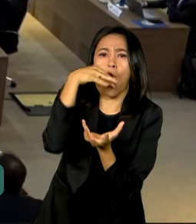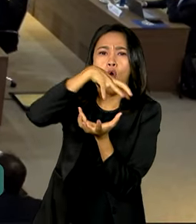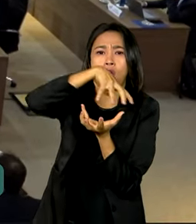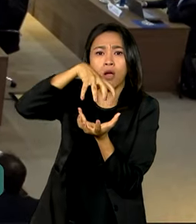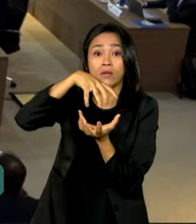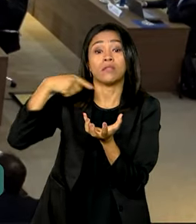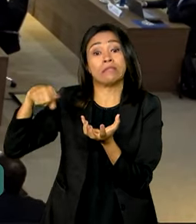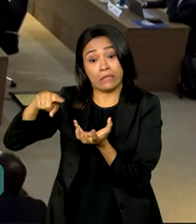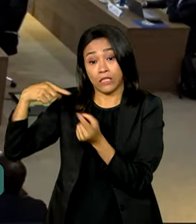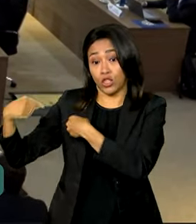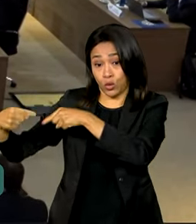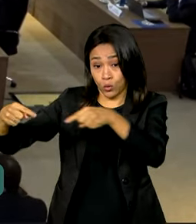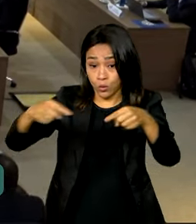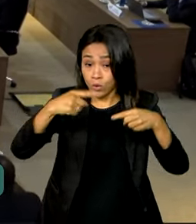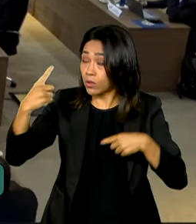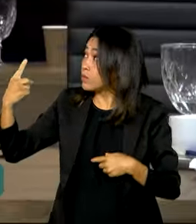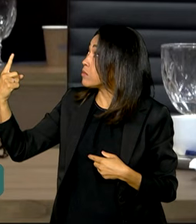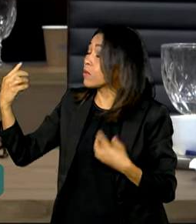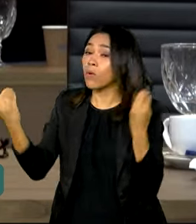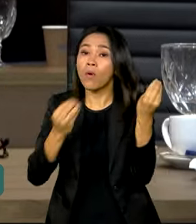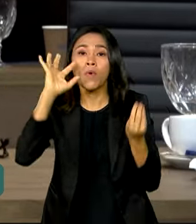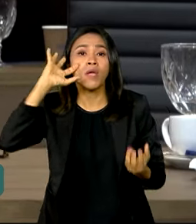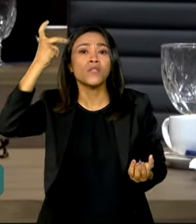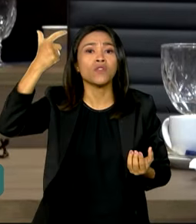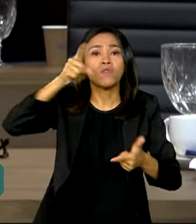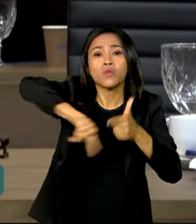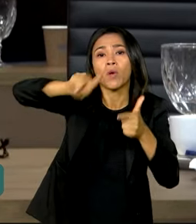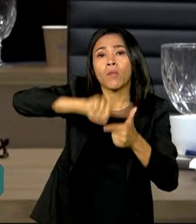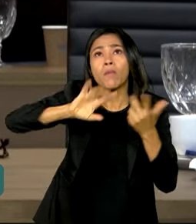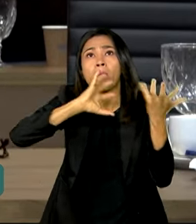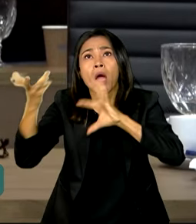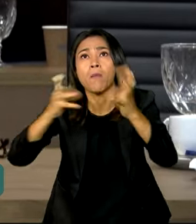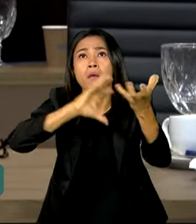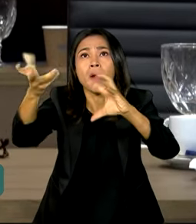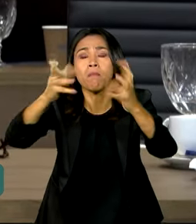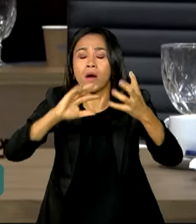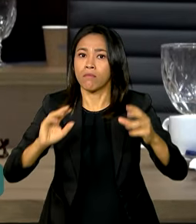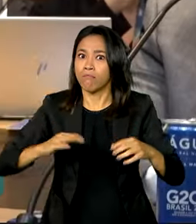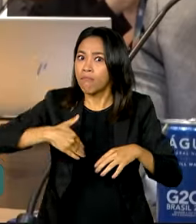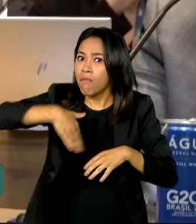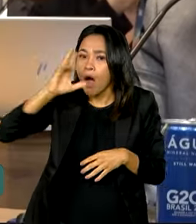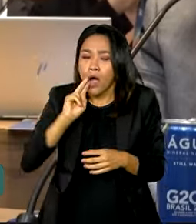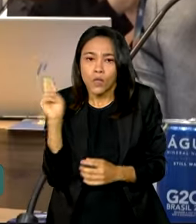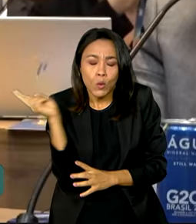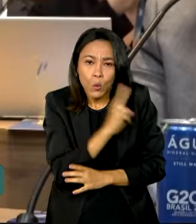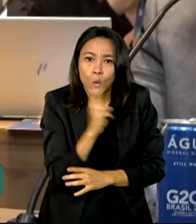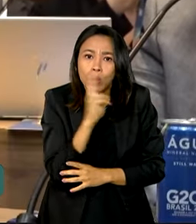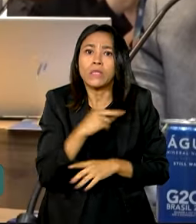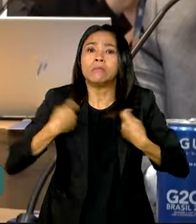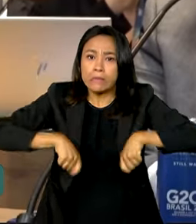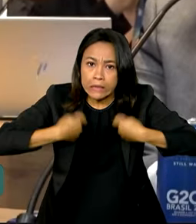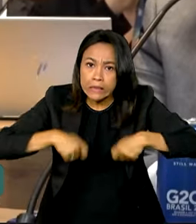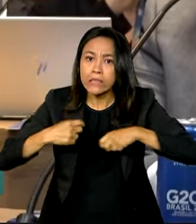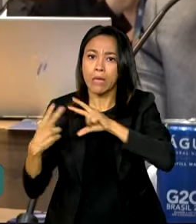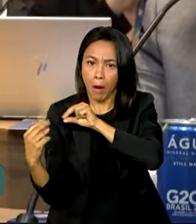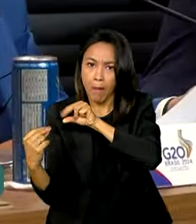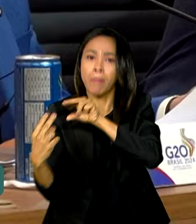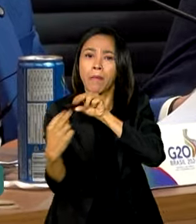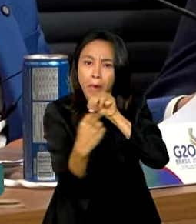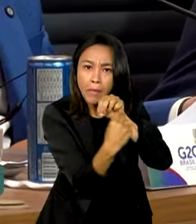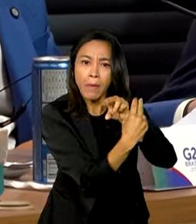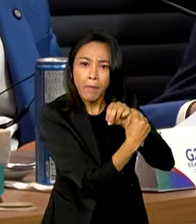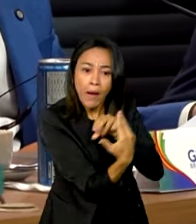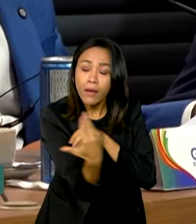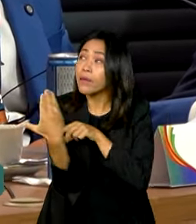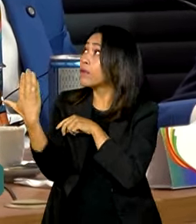enfrentar as mudanças do clima se tornam cada vez mais urgentes e necessárias. E esse